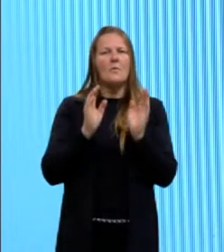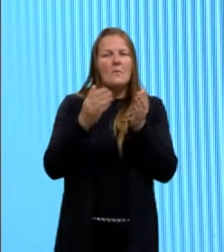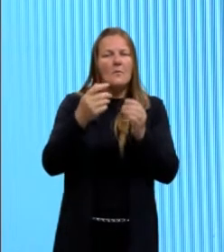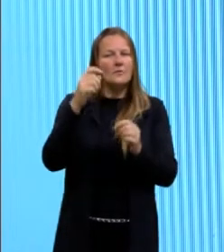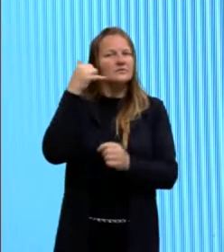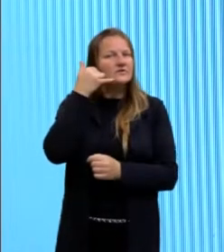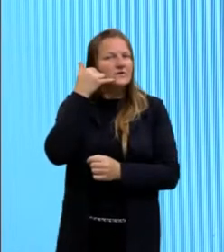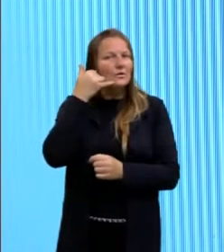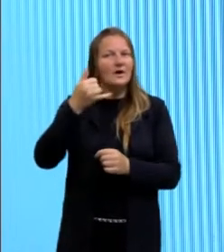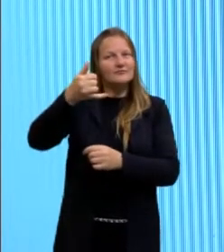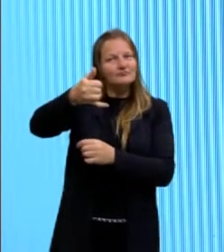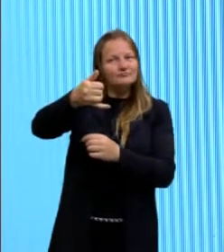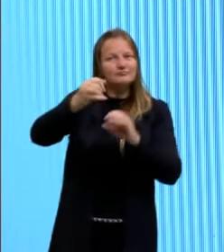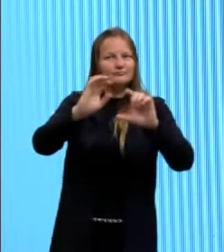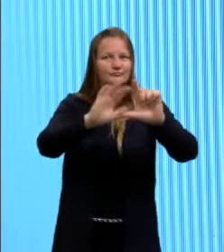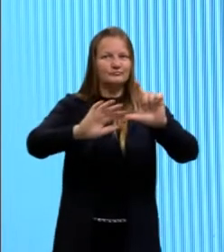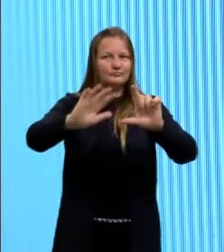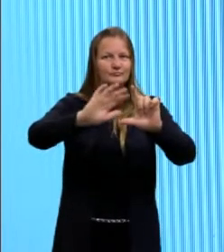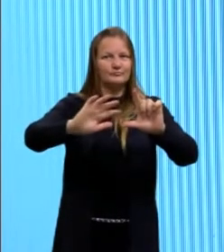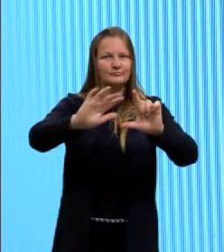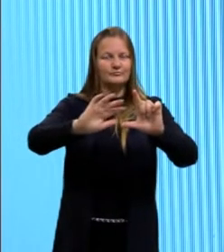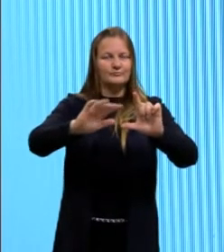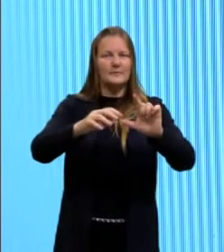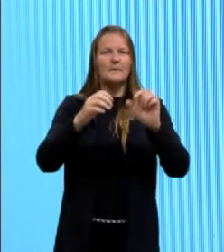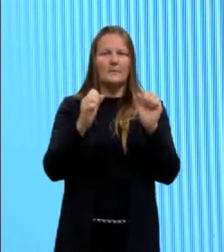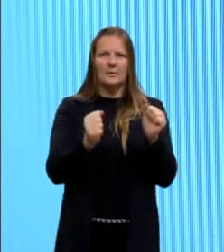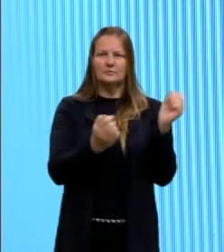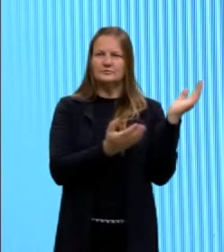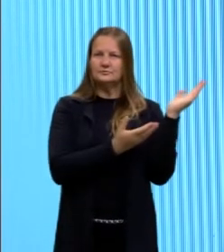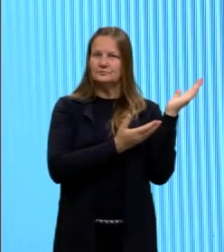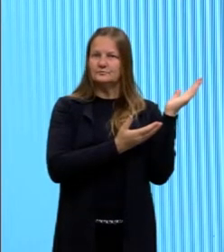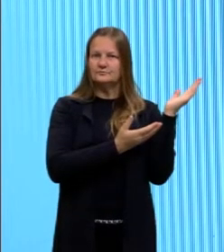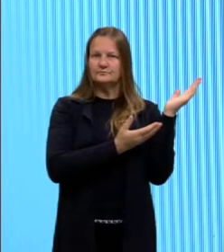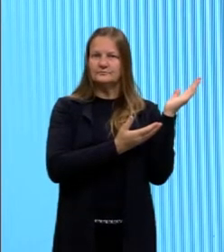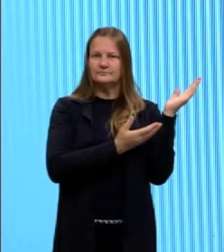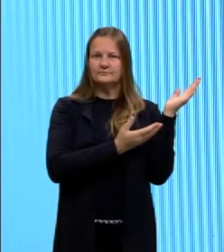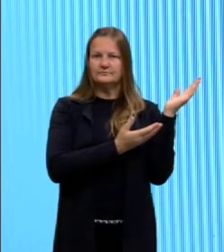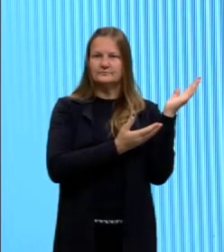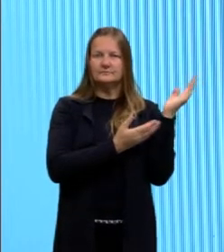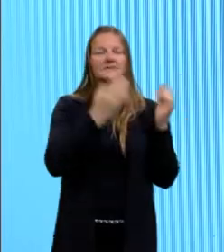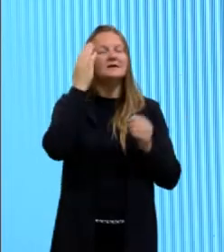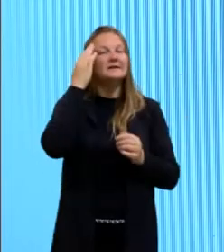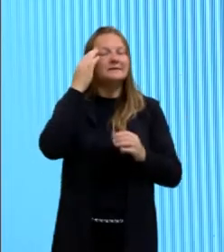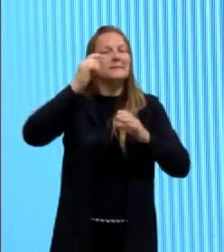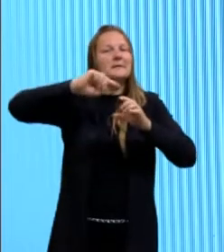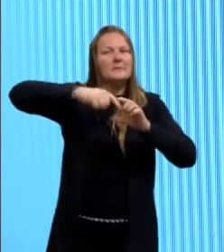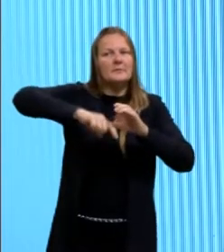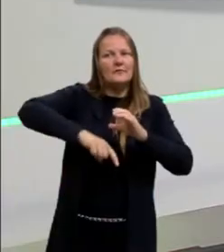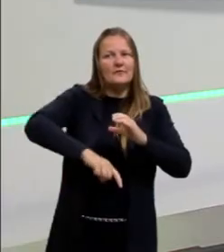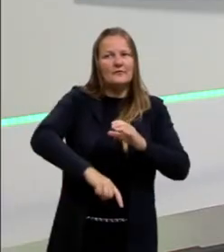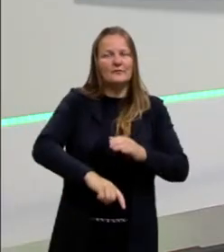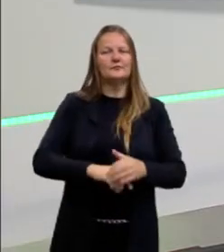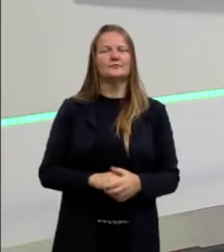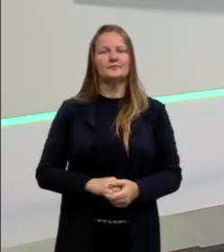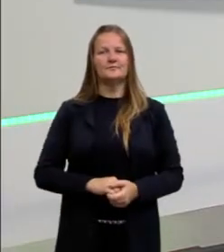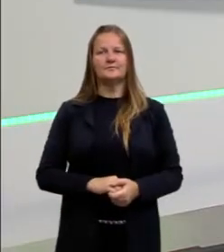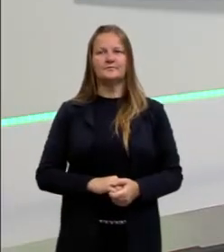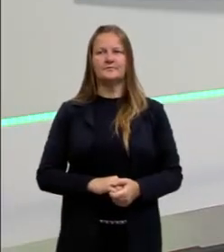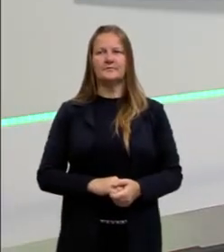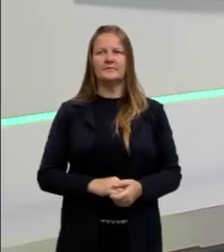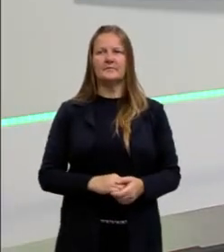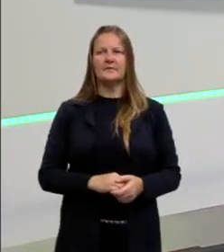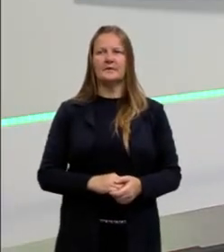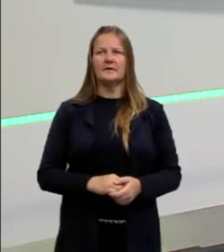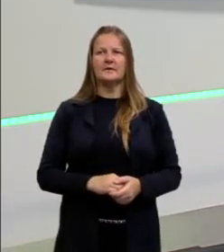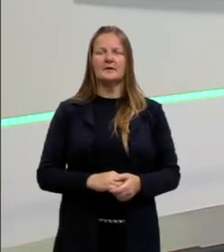celular, certo, e entende um pouco mais sobre essa Revolução. E aí, eu trago aqui, vai mostrar para